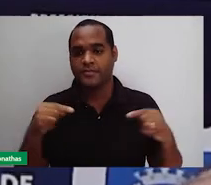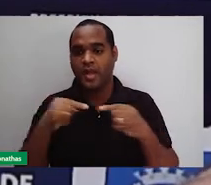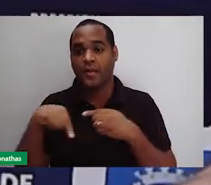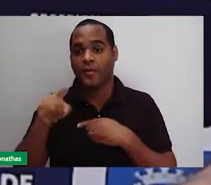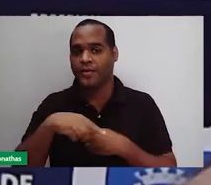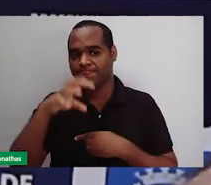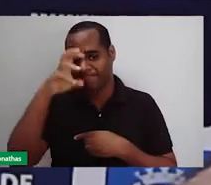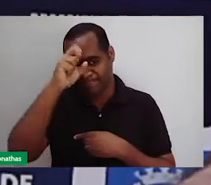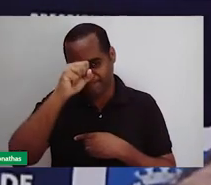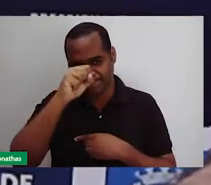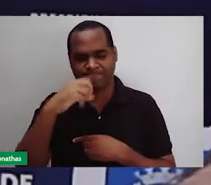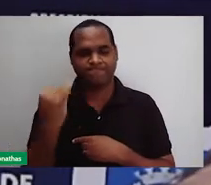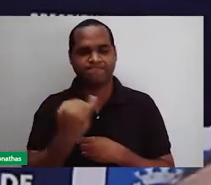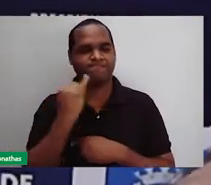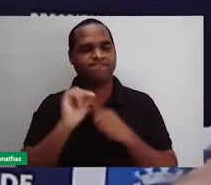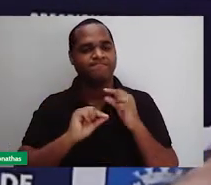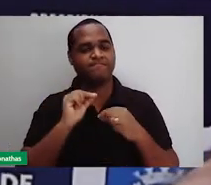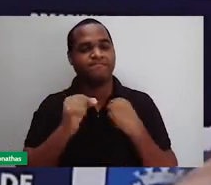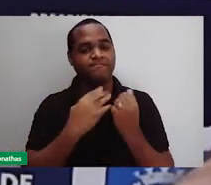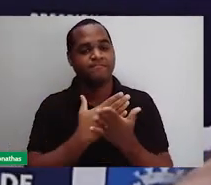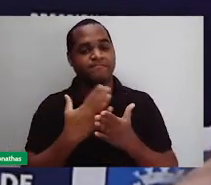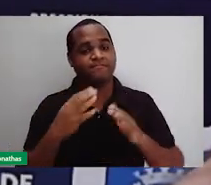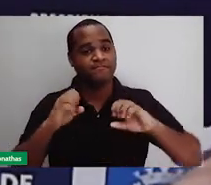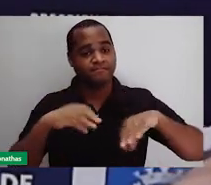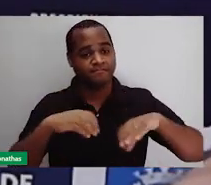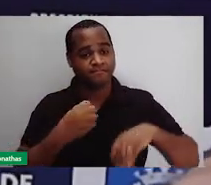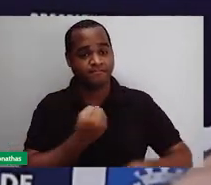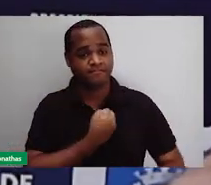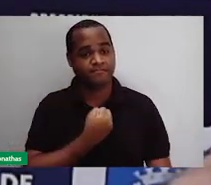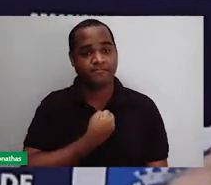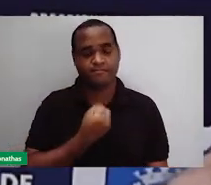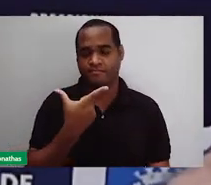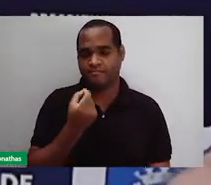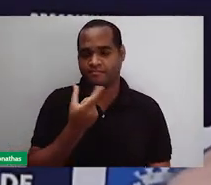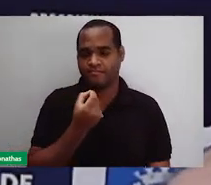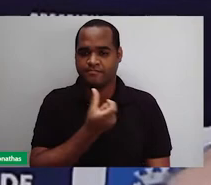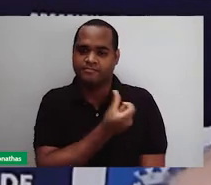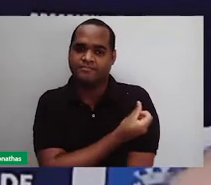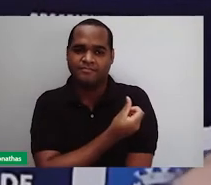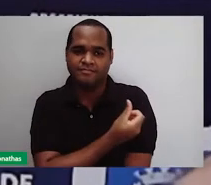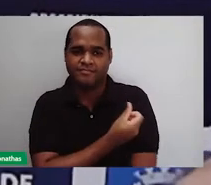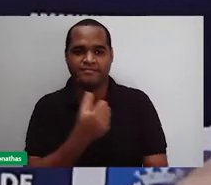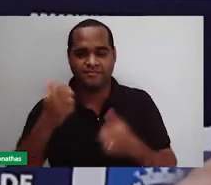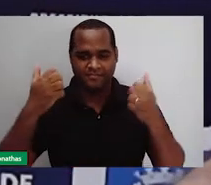estudos por aqui. Vamos agora iniciar nossa aula de número 20 do sexto ano.